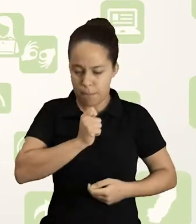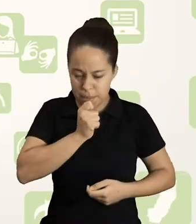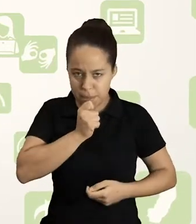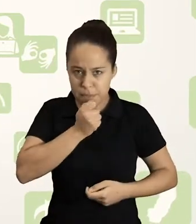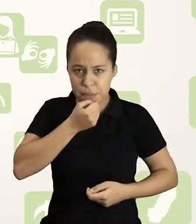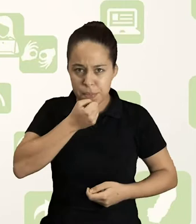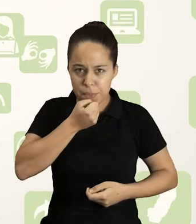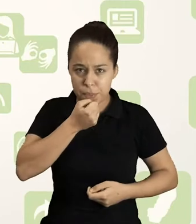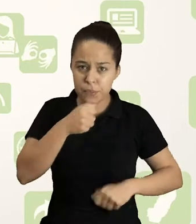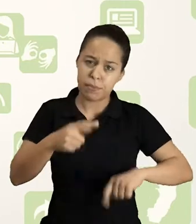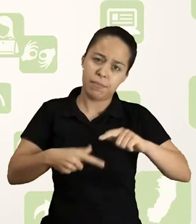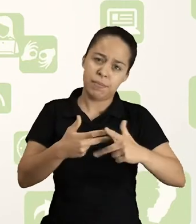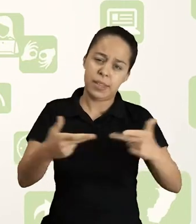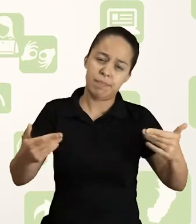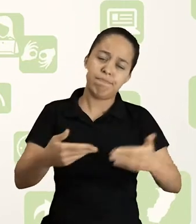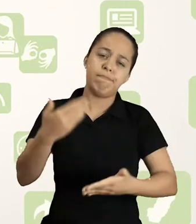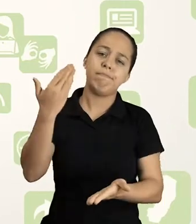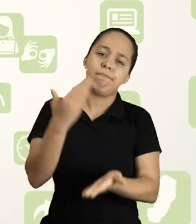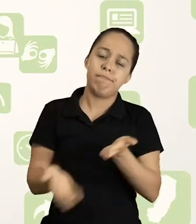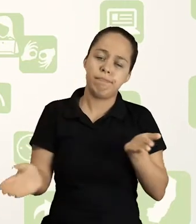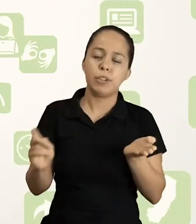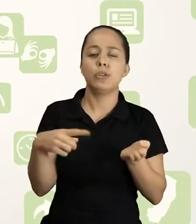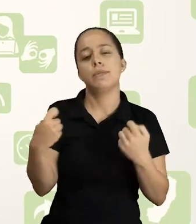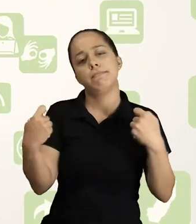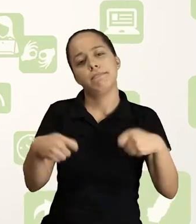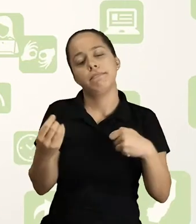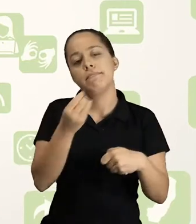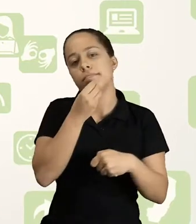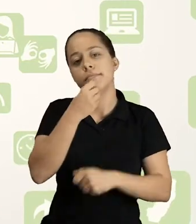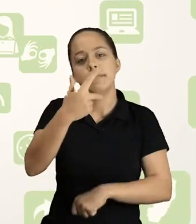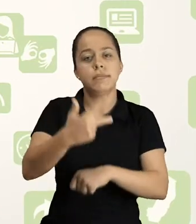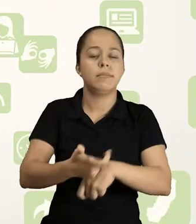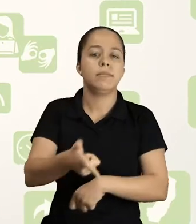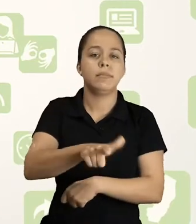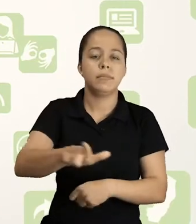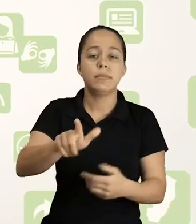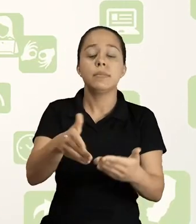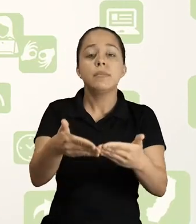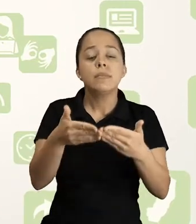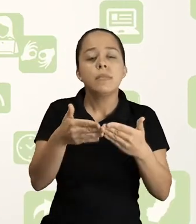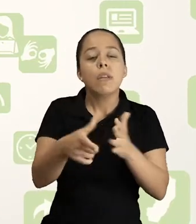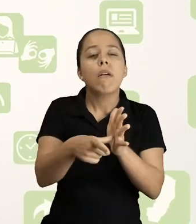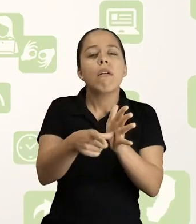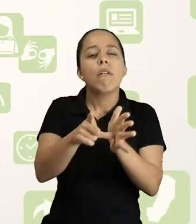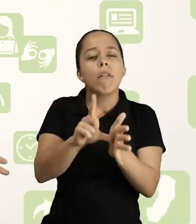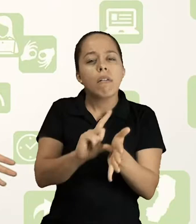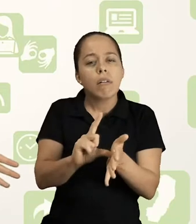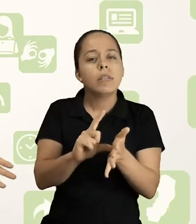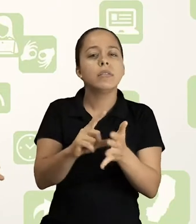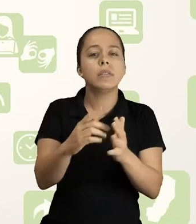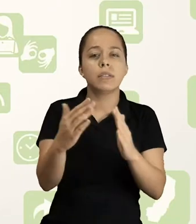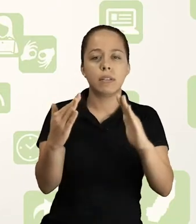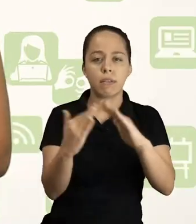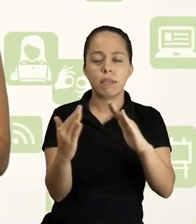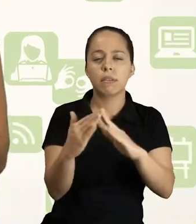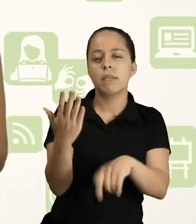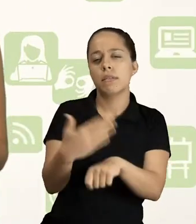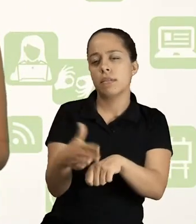acessórios que ficam próximos ao microfone, e o material acaba perdido. Aí, temos que gravar novamente.